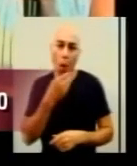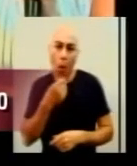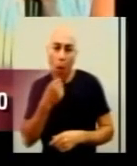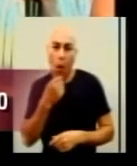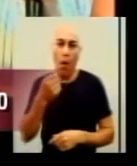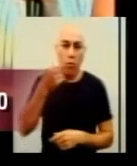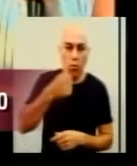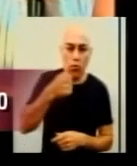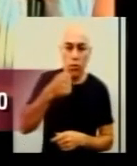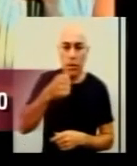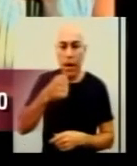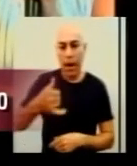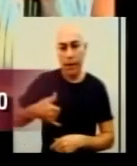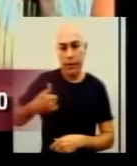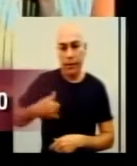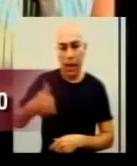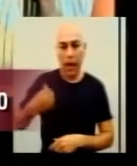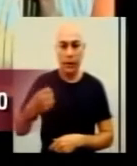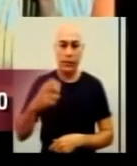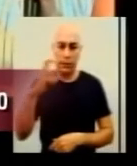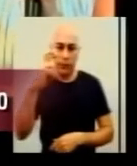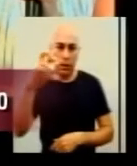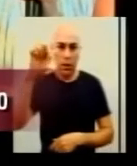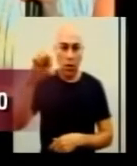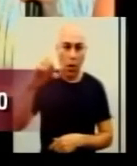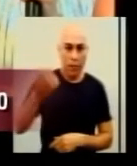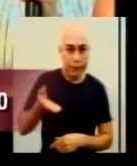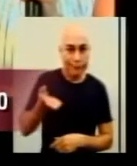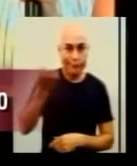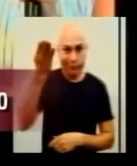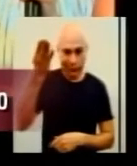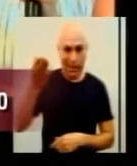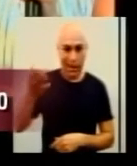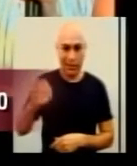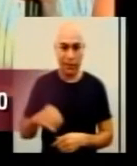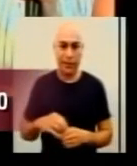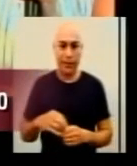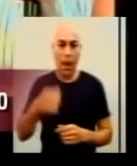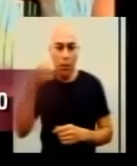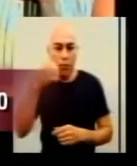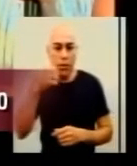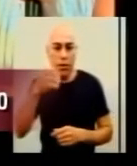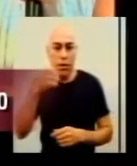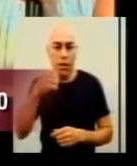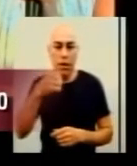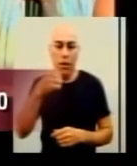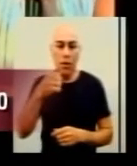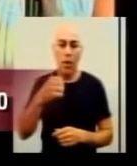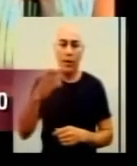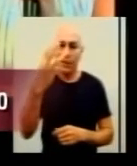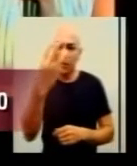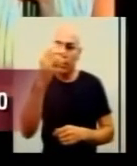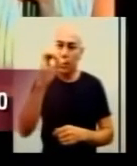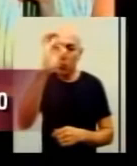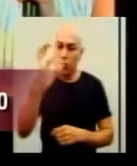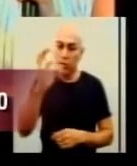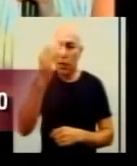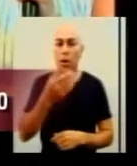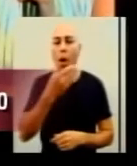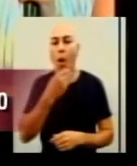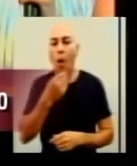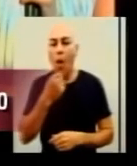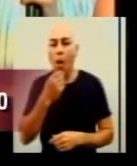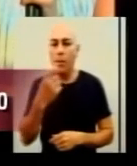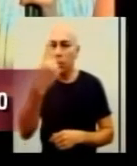Acima até de 80 anos, a gente vê que 30% dos óbitos femininos são nessa faixa etária e no sexo